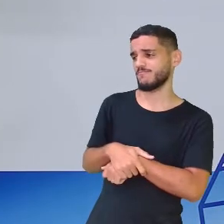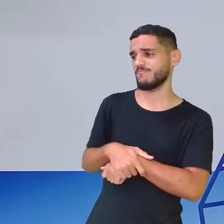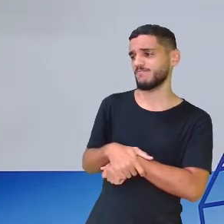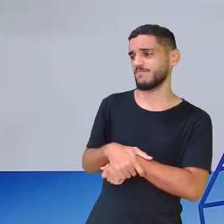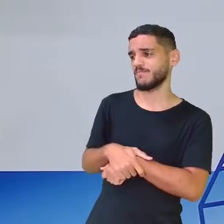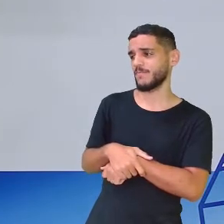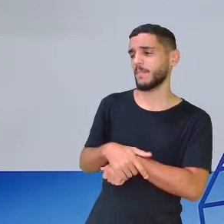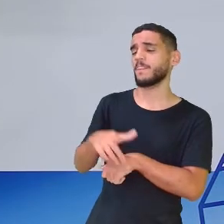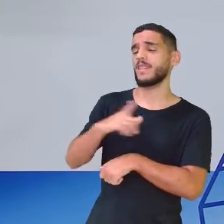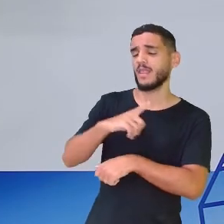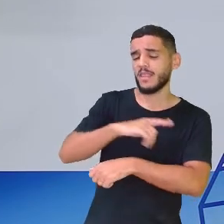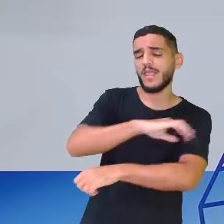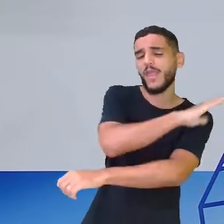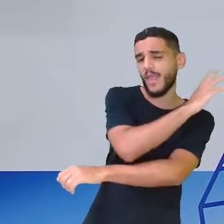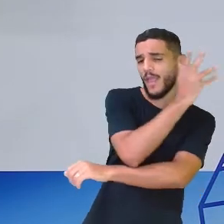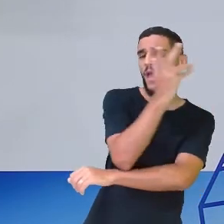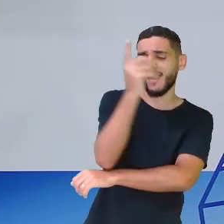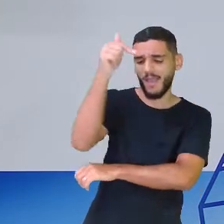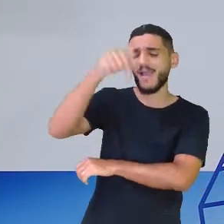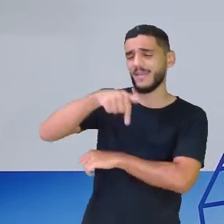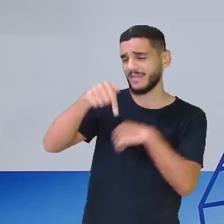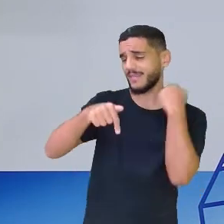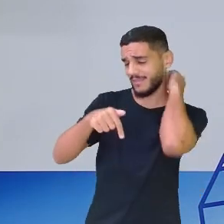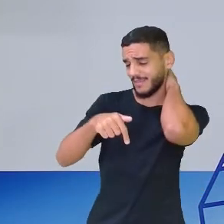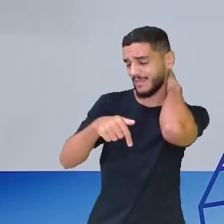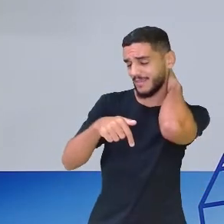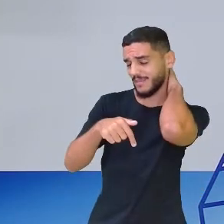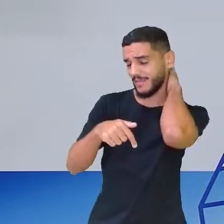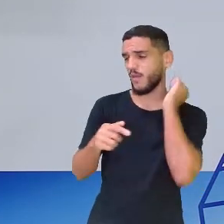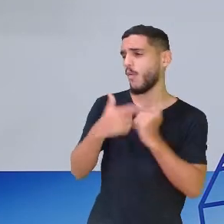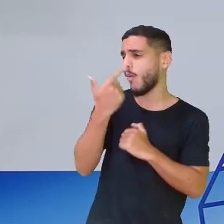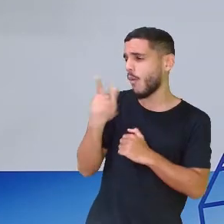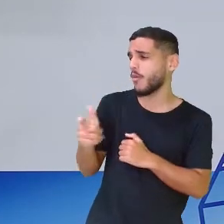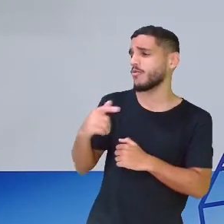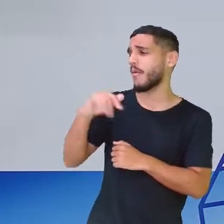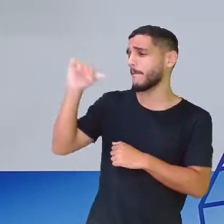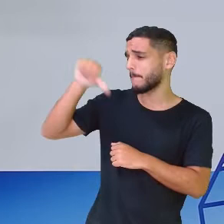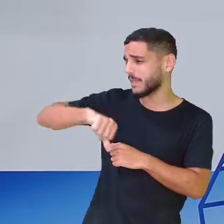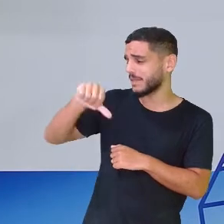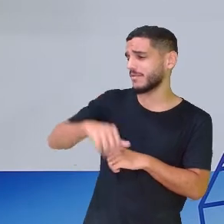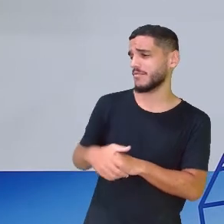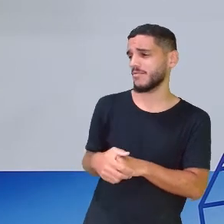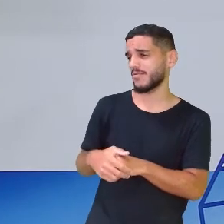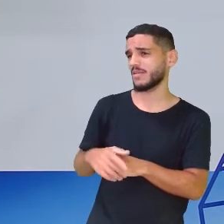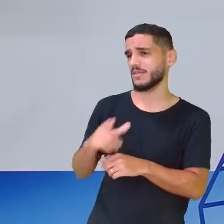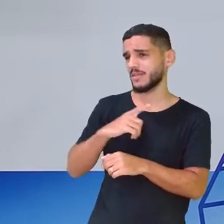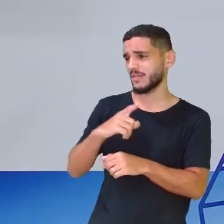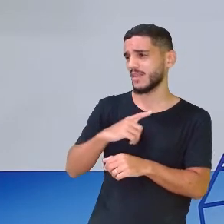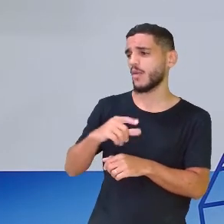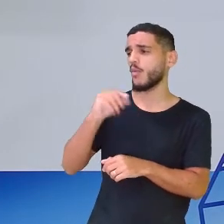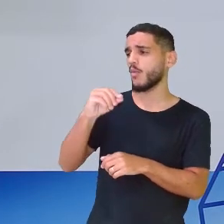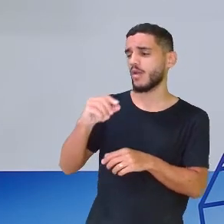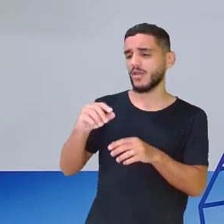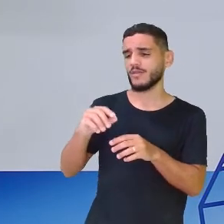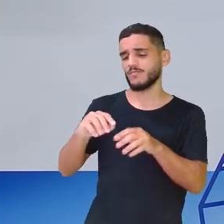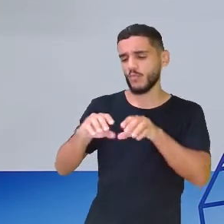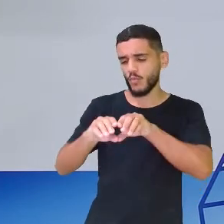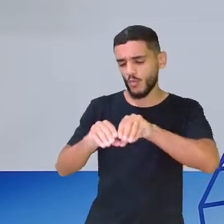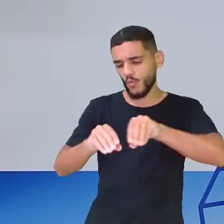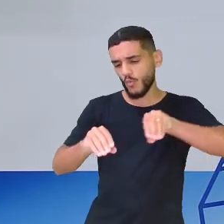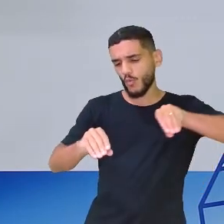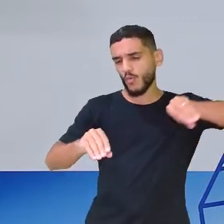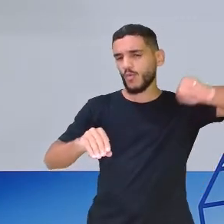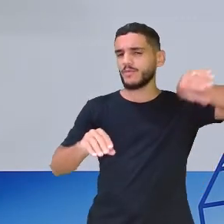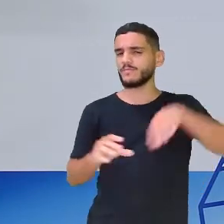ainda mais esquisito. Com um rabo bem fornido. Tal e qual uma